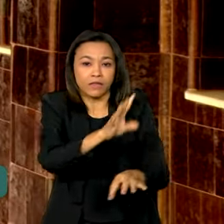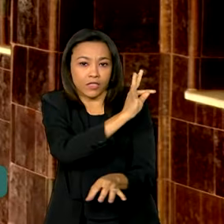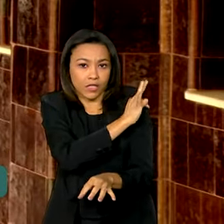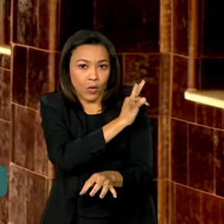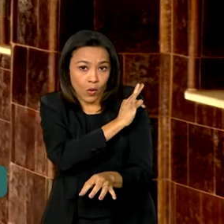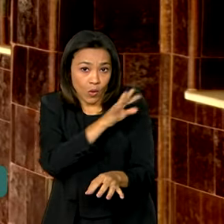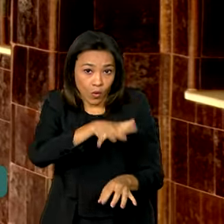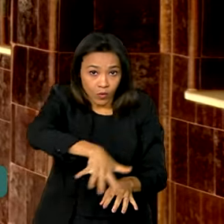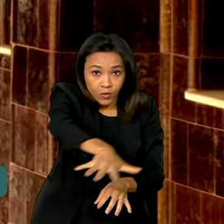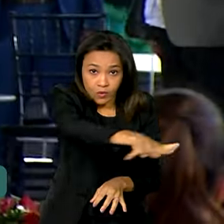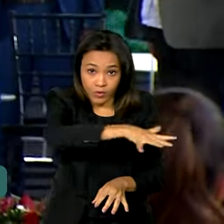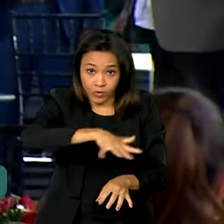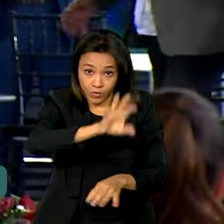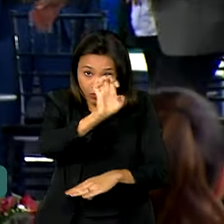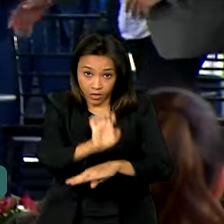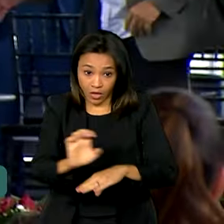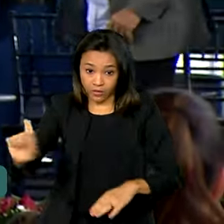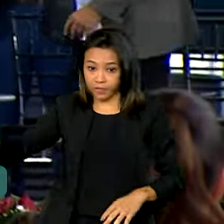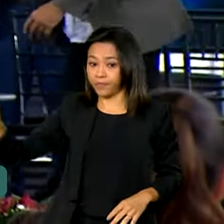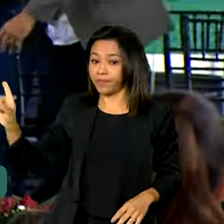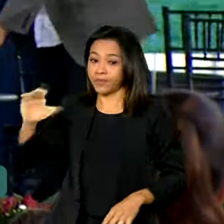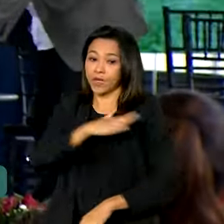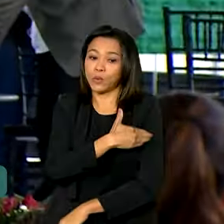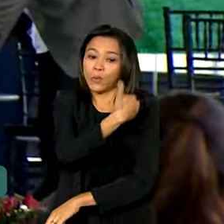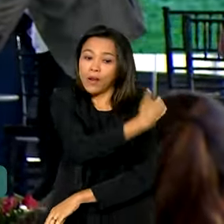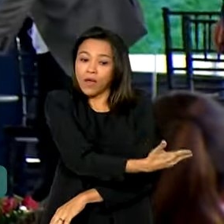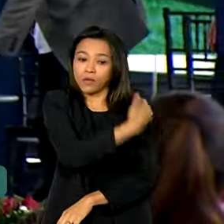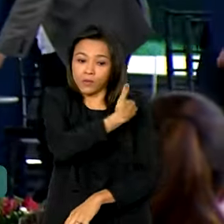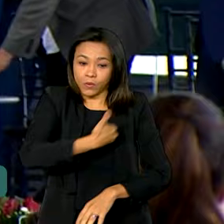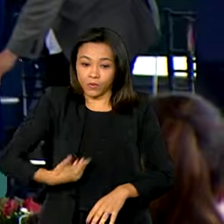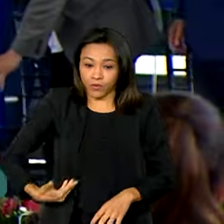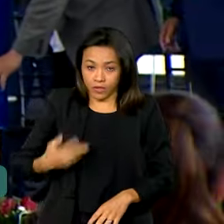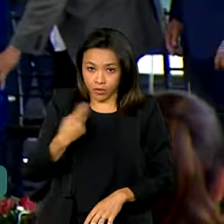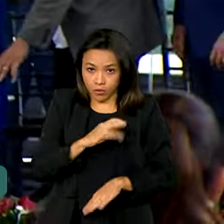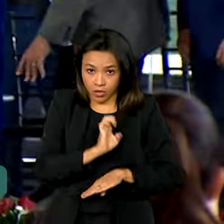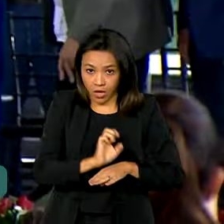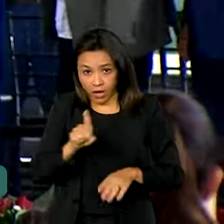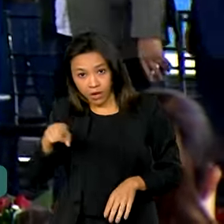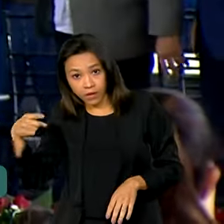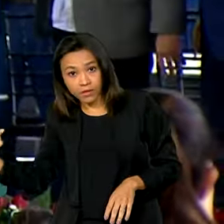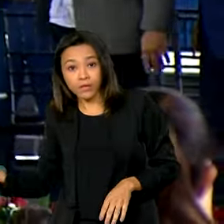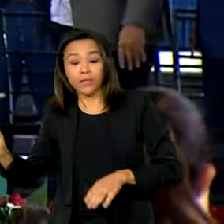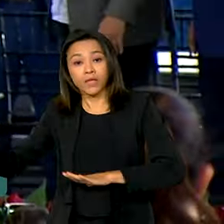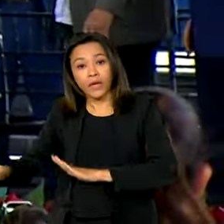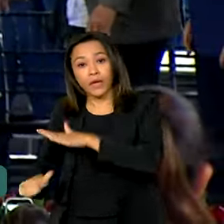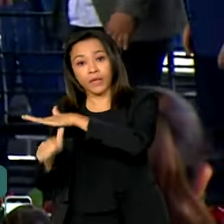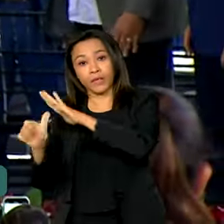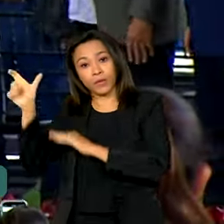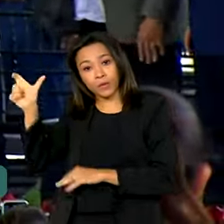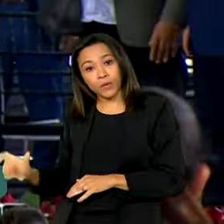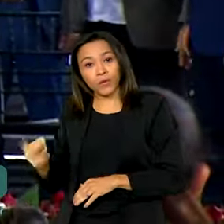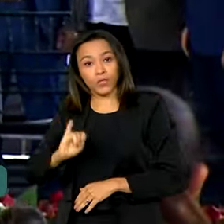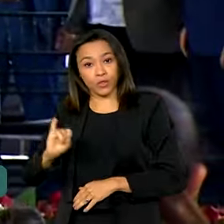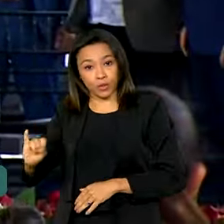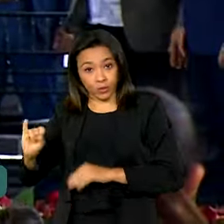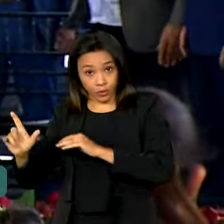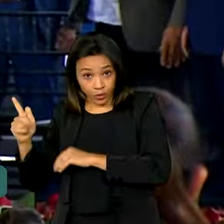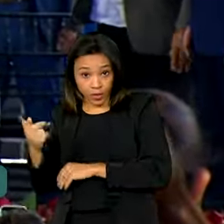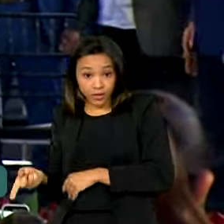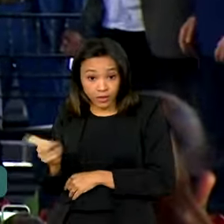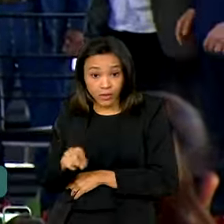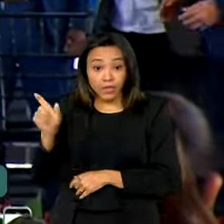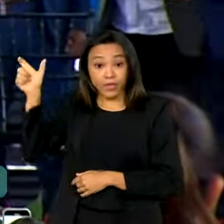Científica e Tecnológica. Ao lado do governador em exercício, da reitora do Instituto Federal de Goiás e do ministro da